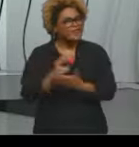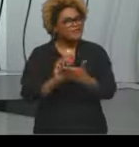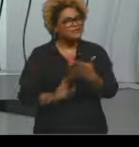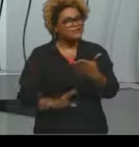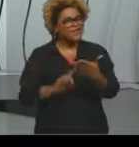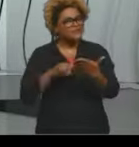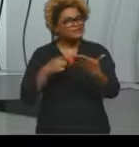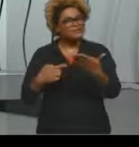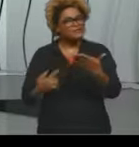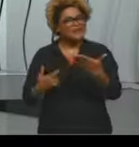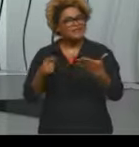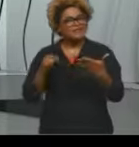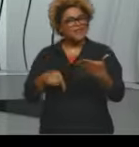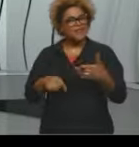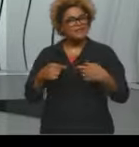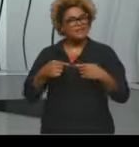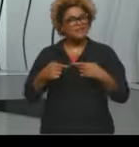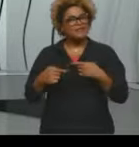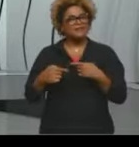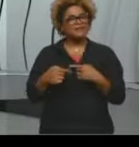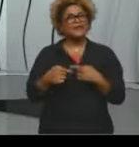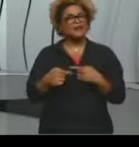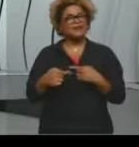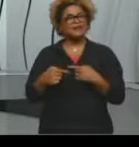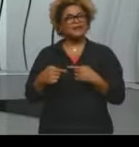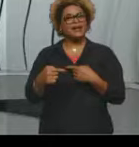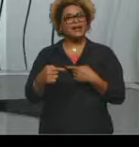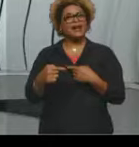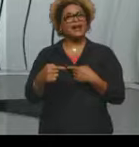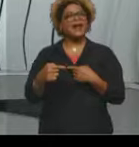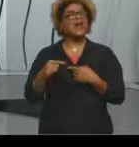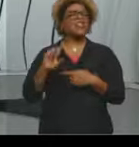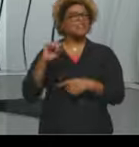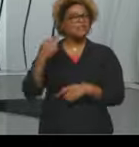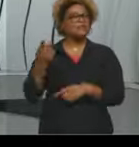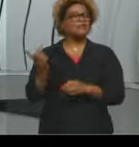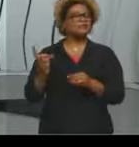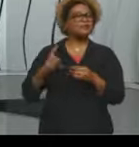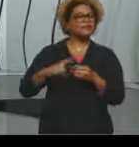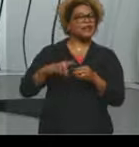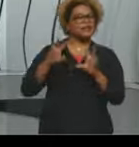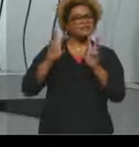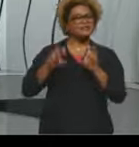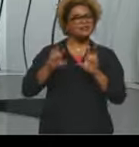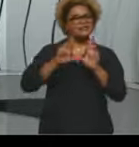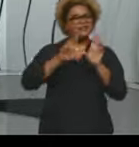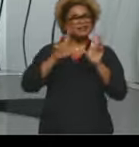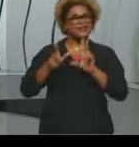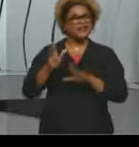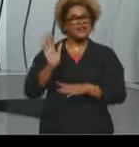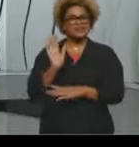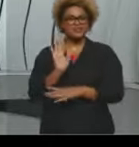PESTE dessa semana e em breve nós voltaremos com outros temas. Até lá!